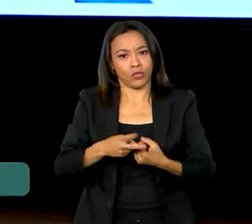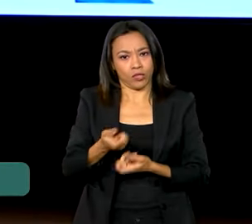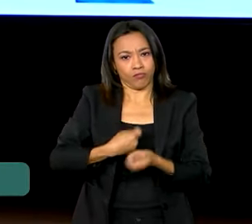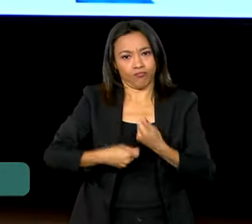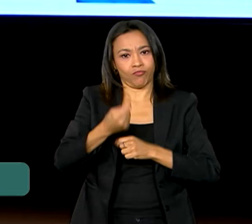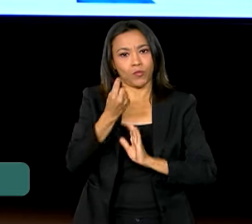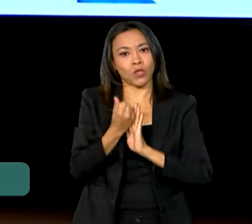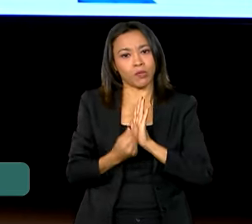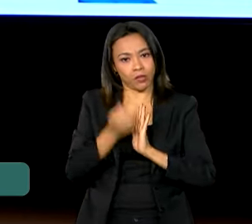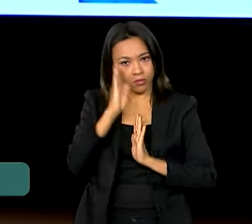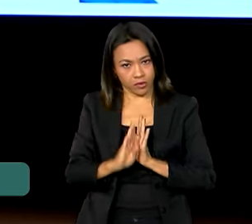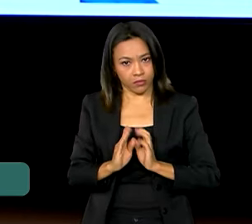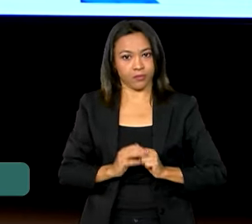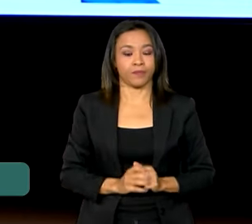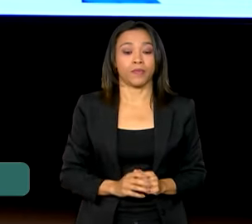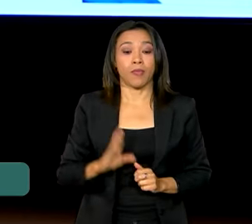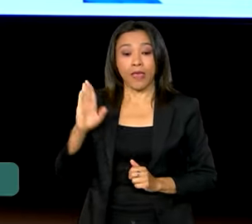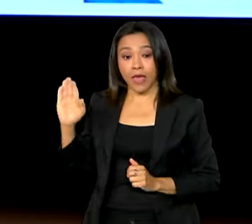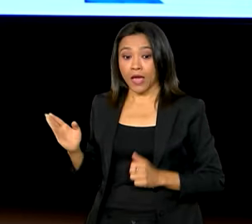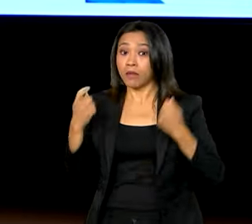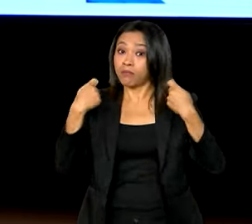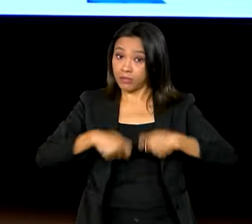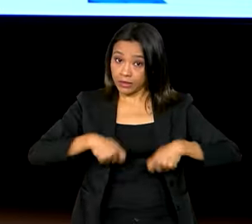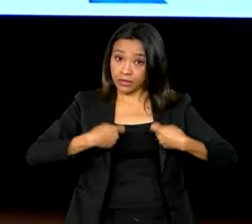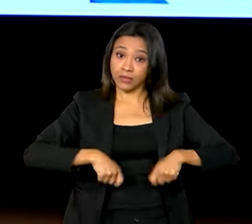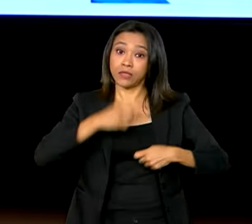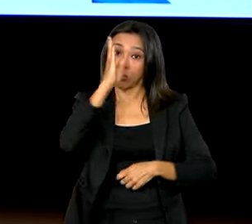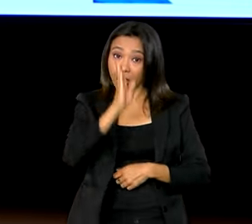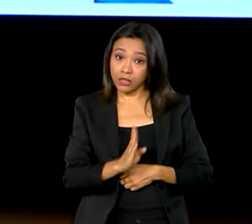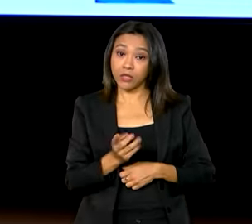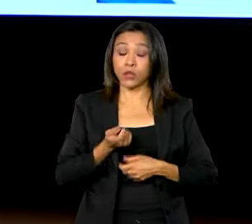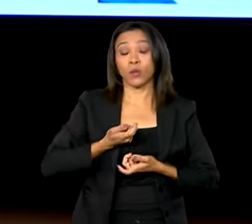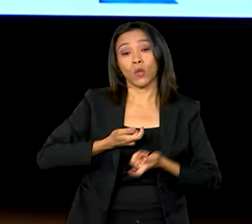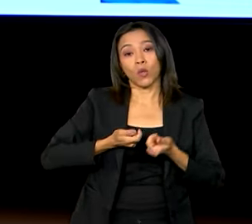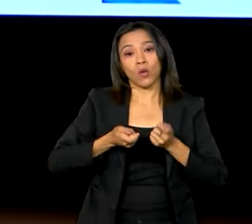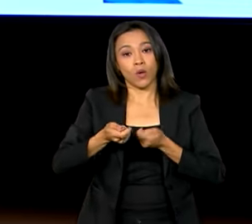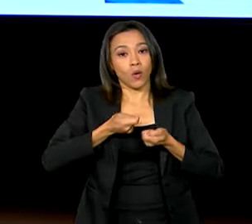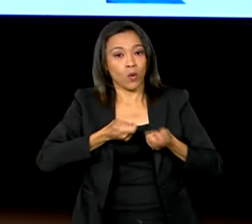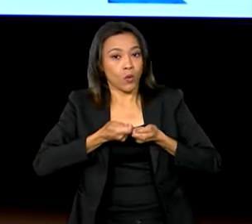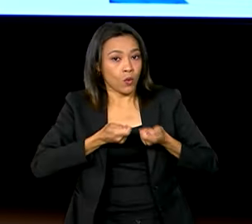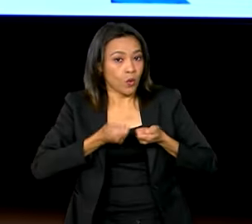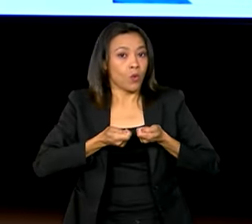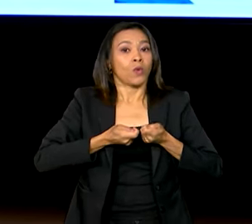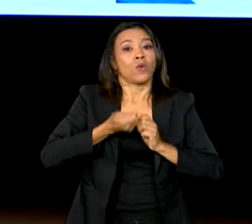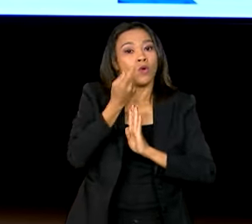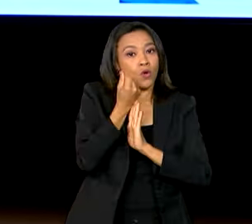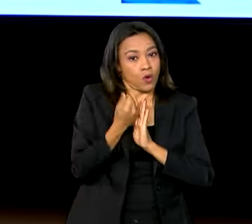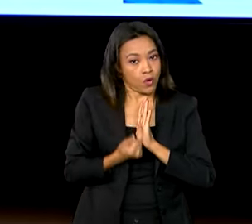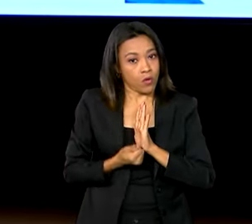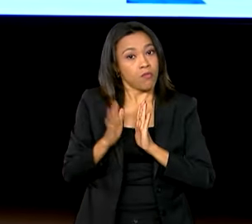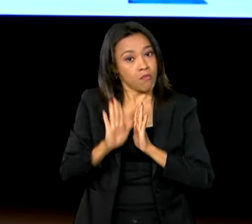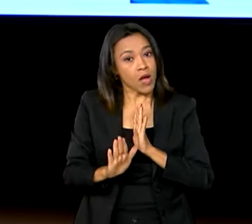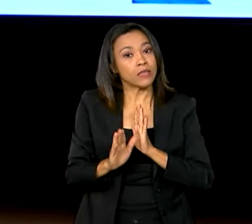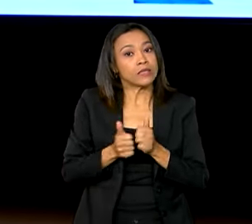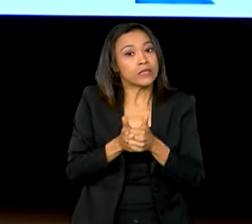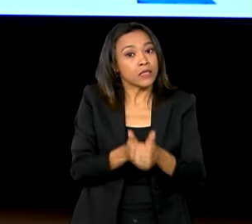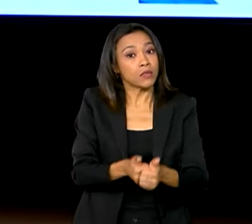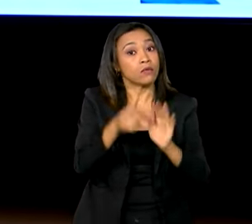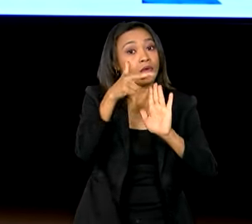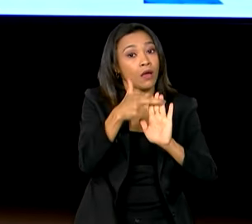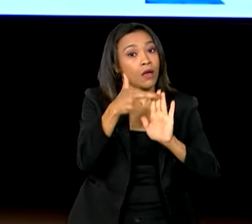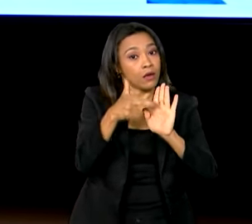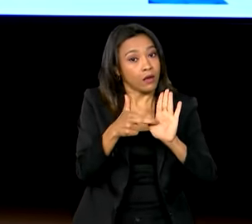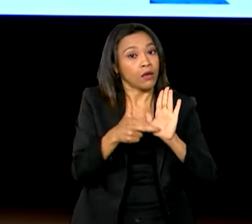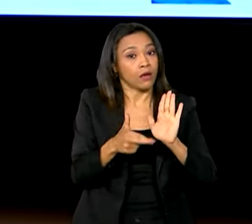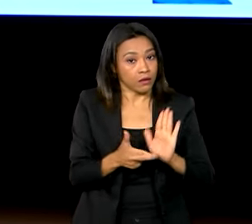O Brasil precisa reequilibrar as suas contas. Só que tem que se fazer isso de forma criteriosa. Para que as pessoas